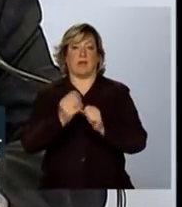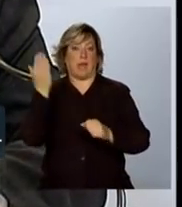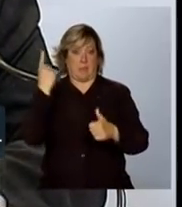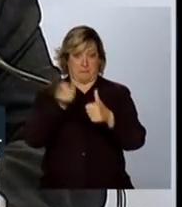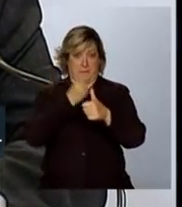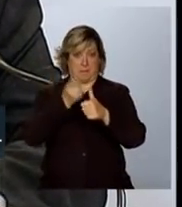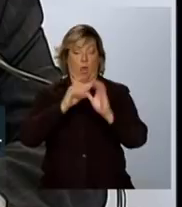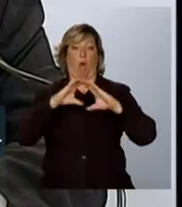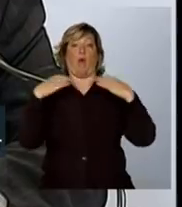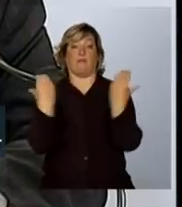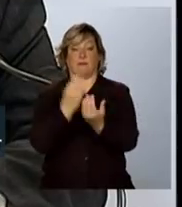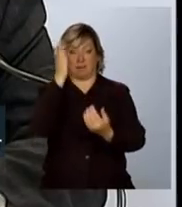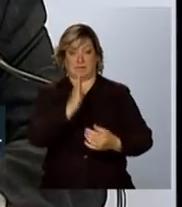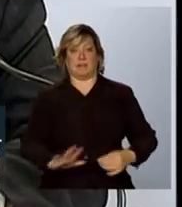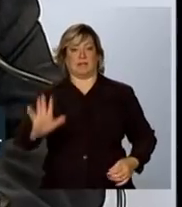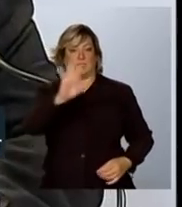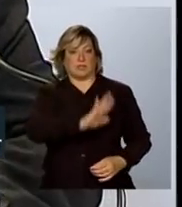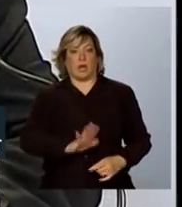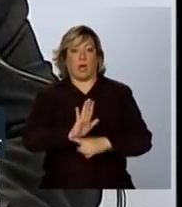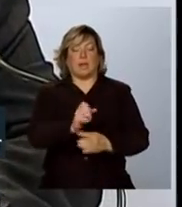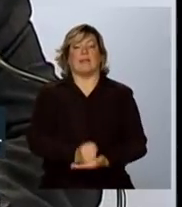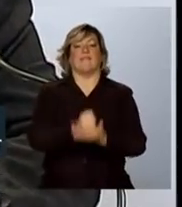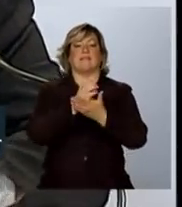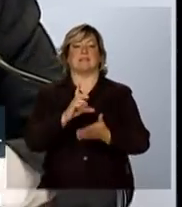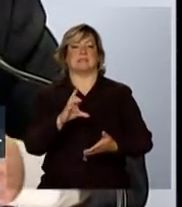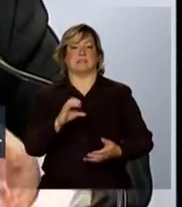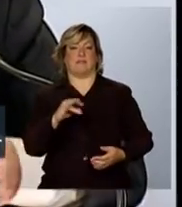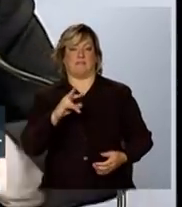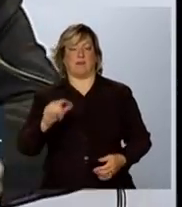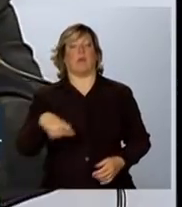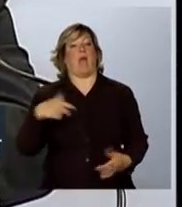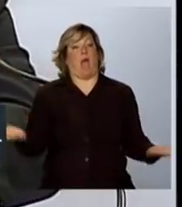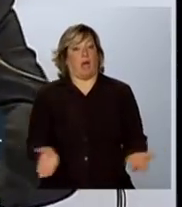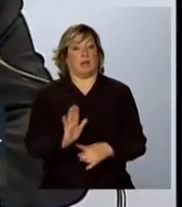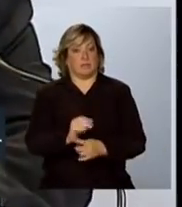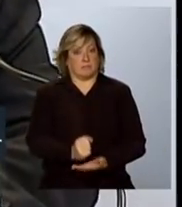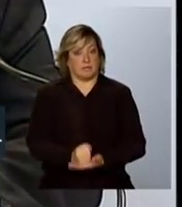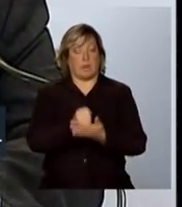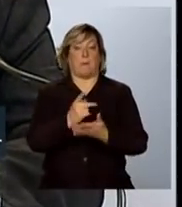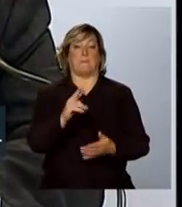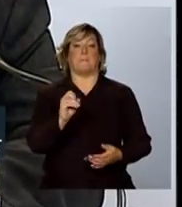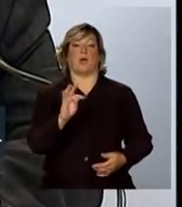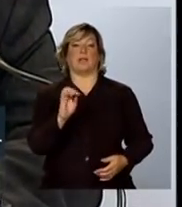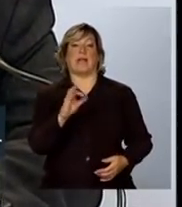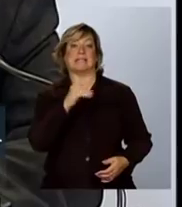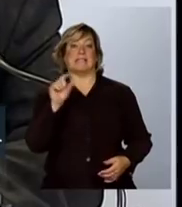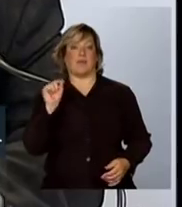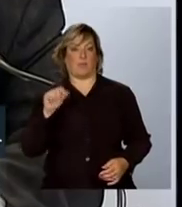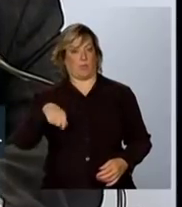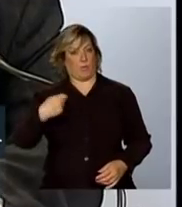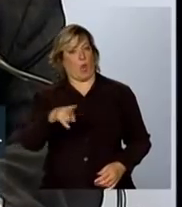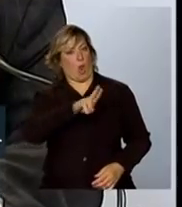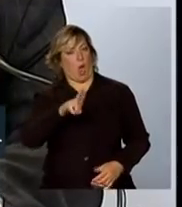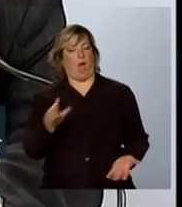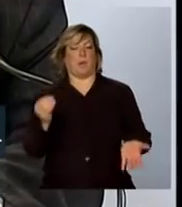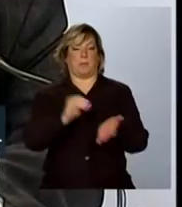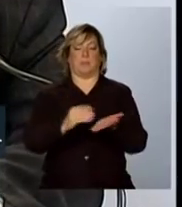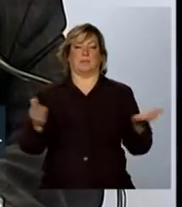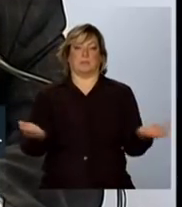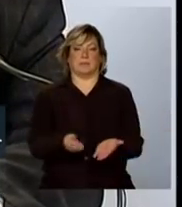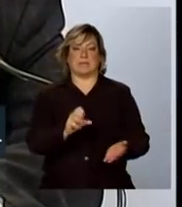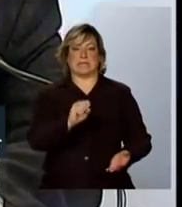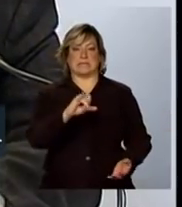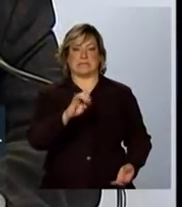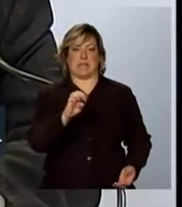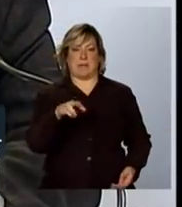Conferência Nacional de Defesa Civil, que agora é Proteção e Defesa Civil, felizmente, o Sistema Nacional